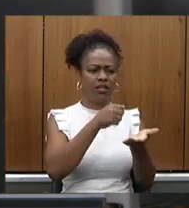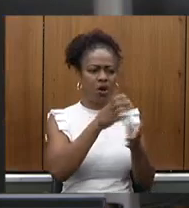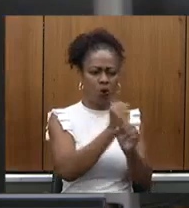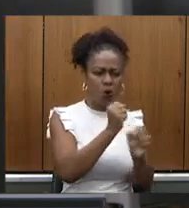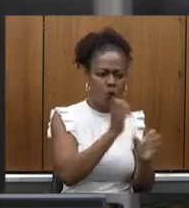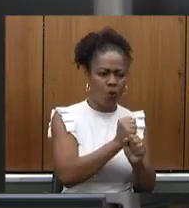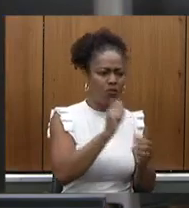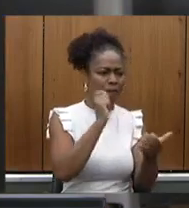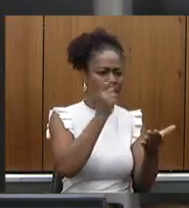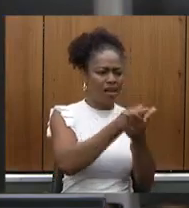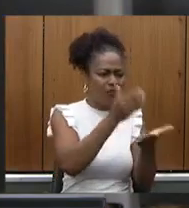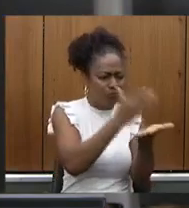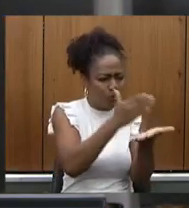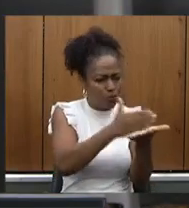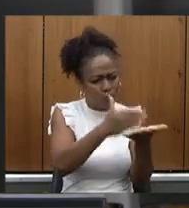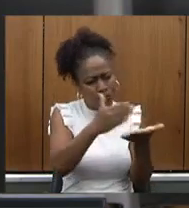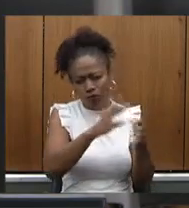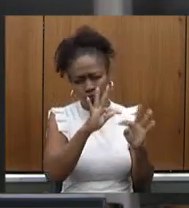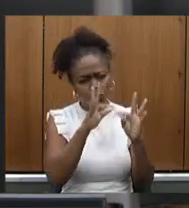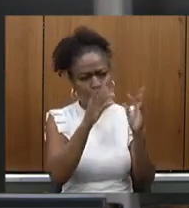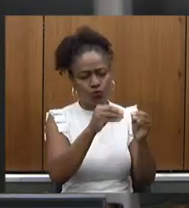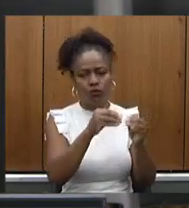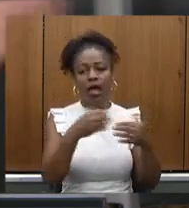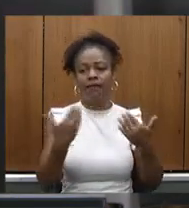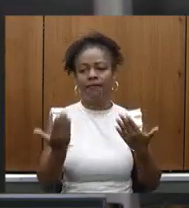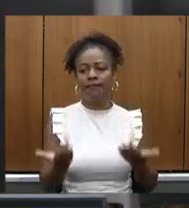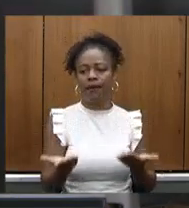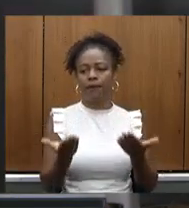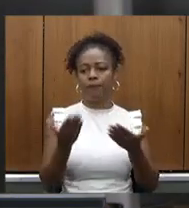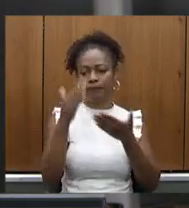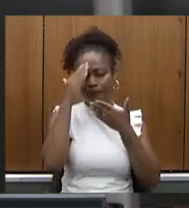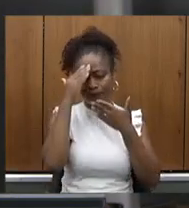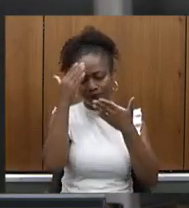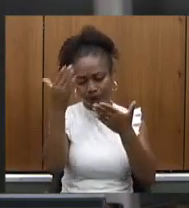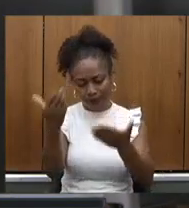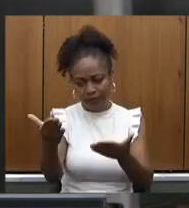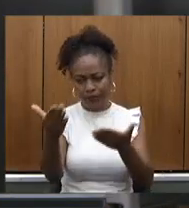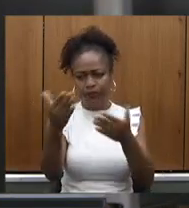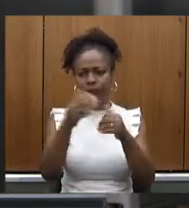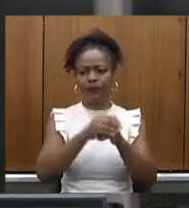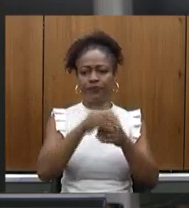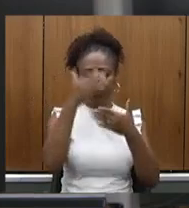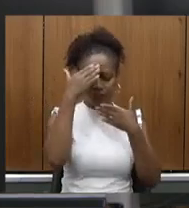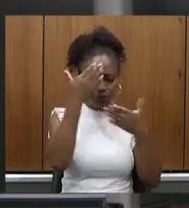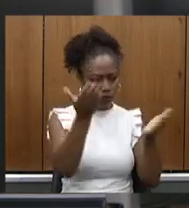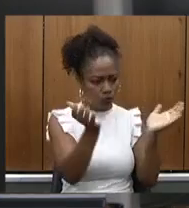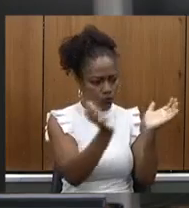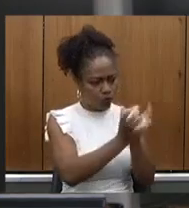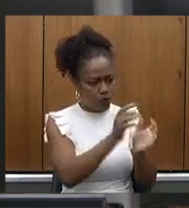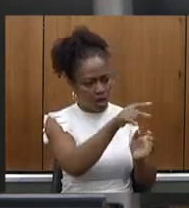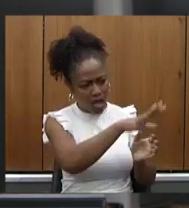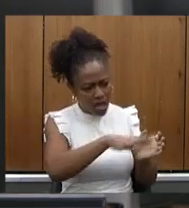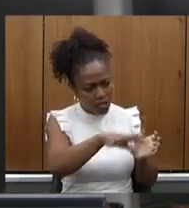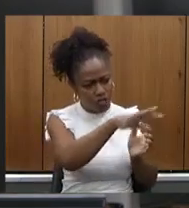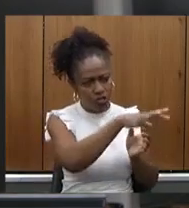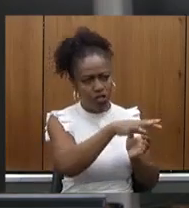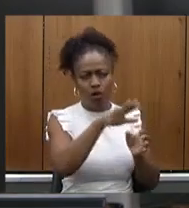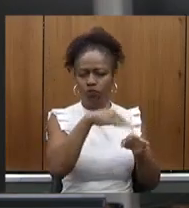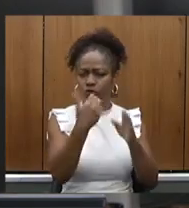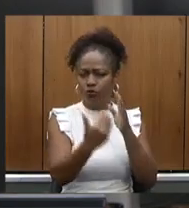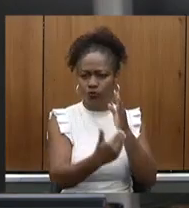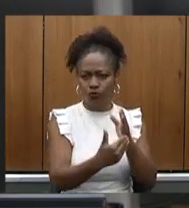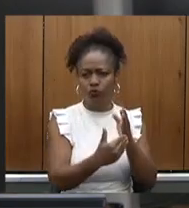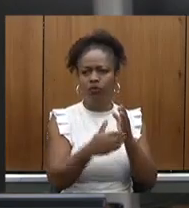tudo aquilo que estava se devendo então secretário a minha gratidão a gratidão em nome de nossa região por tudo que vossa